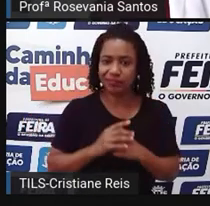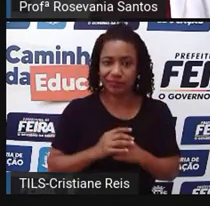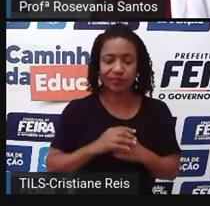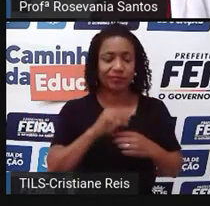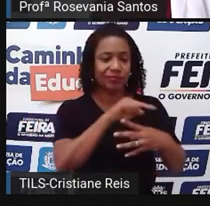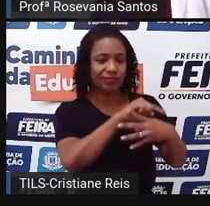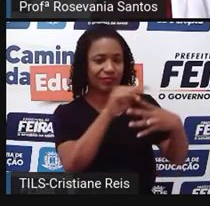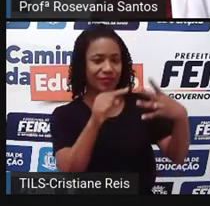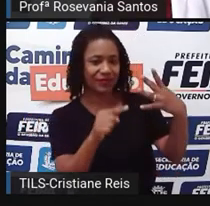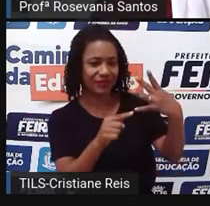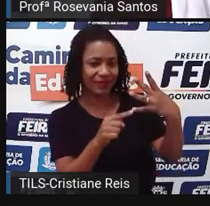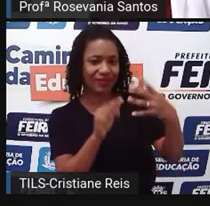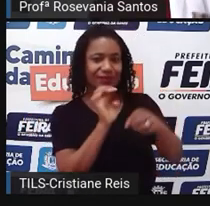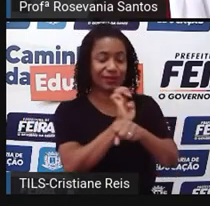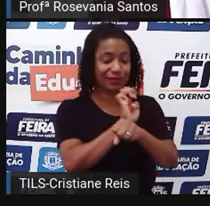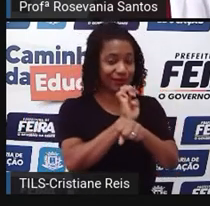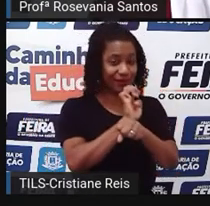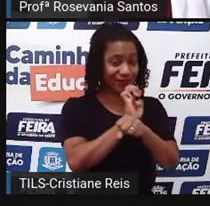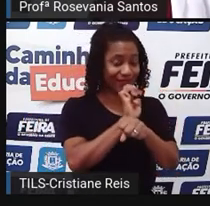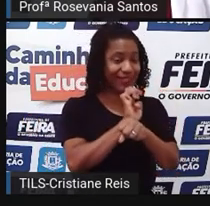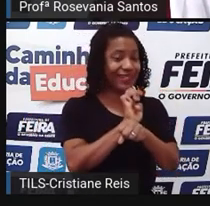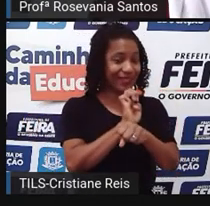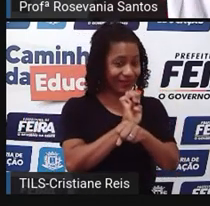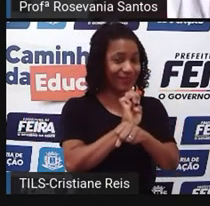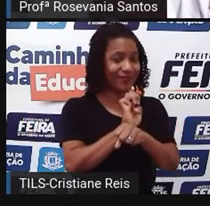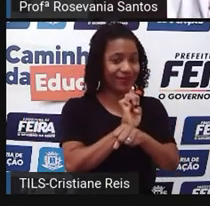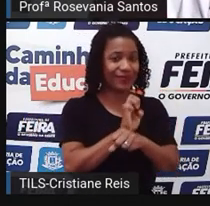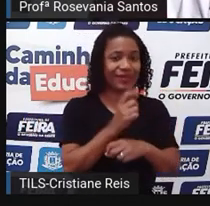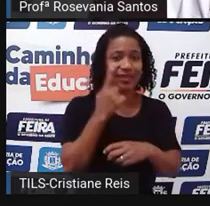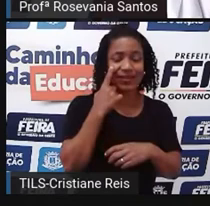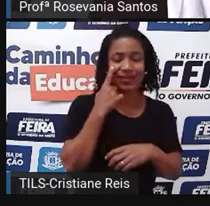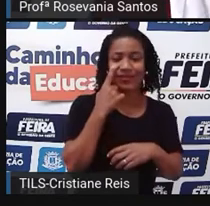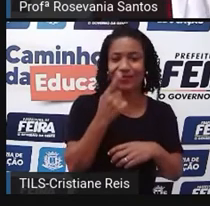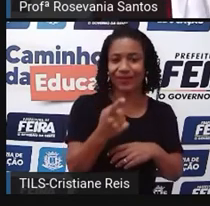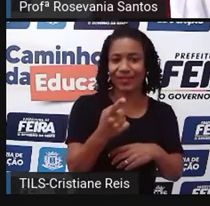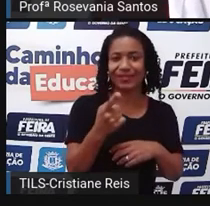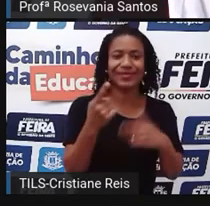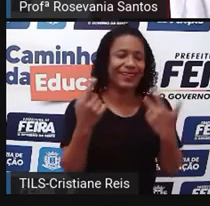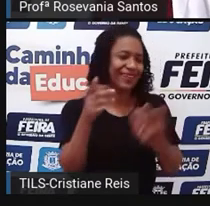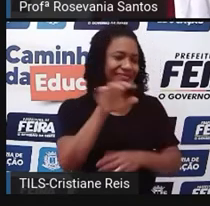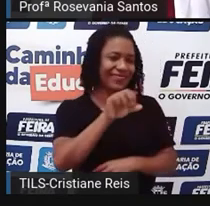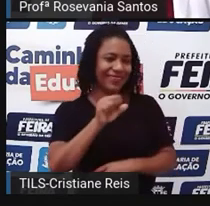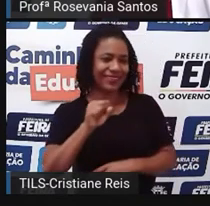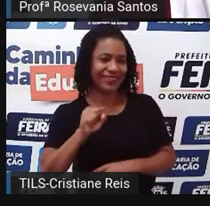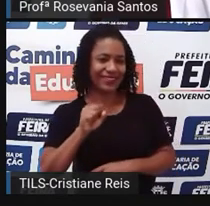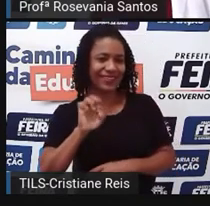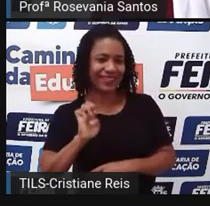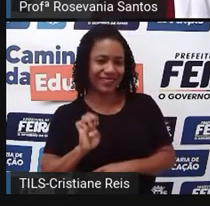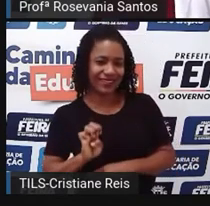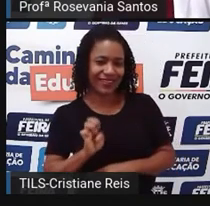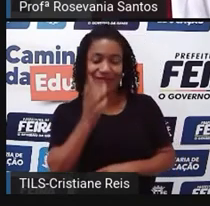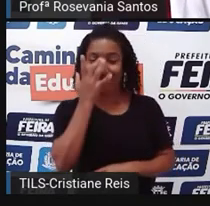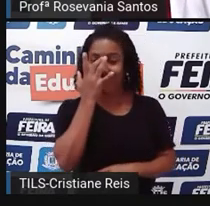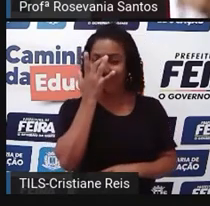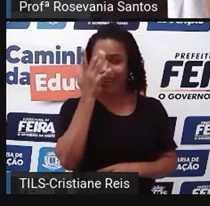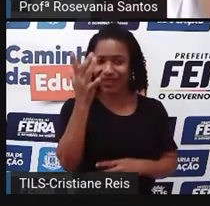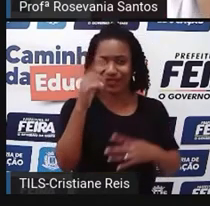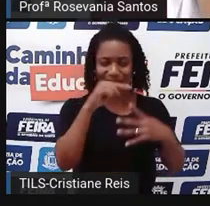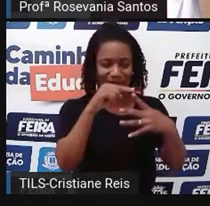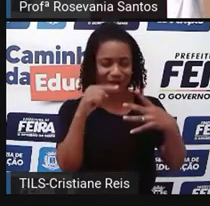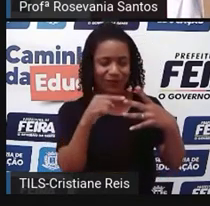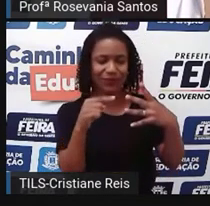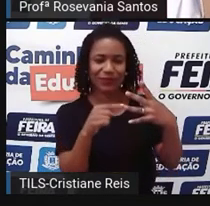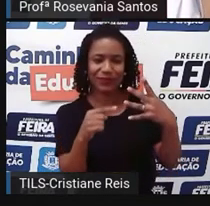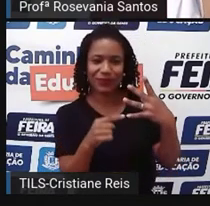estados aí, inclusive, quando a gente dá aula, os alunos falam, ah, essa é a região mais fácil de aprender o nome dos estados e das